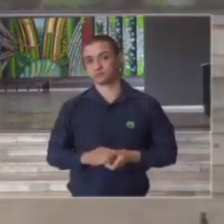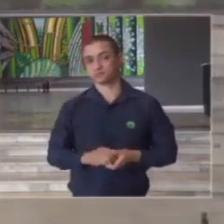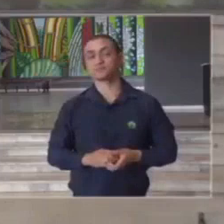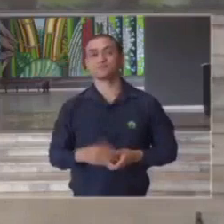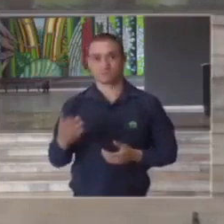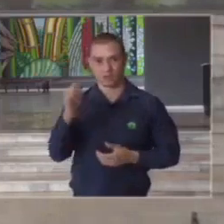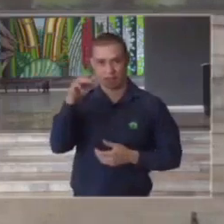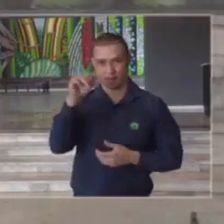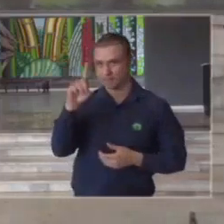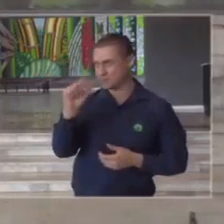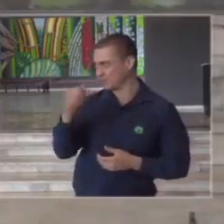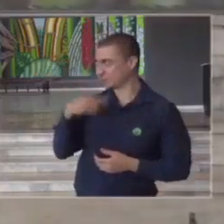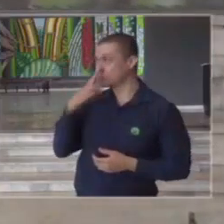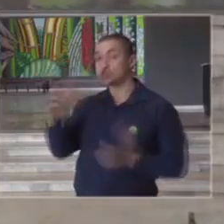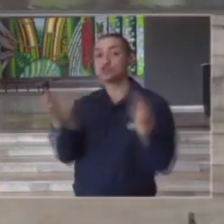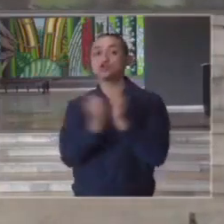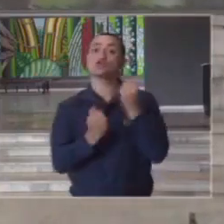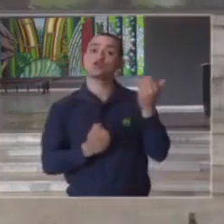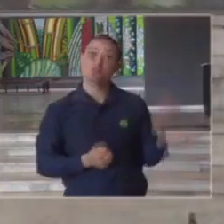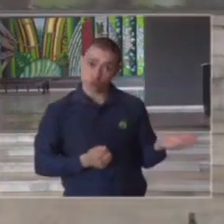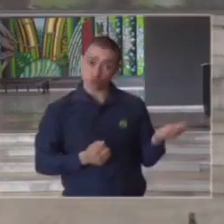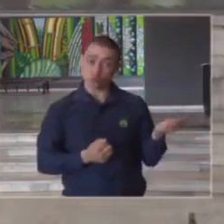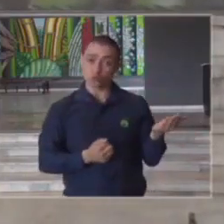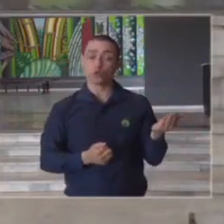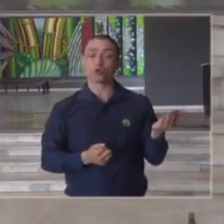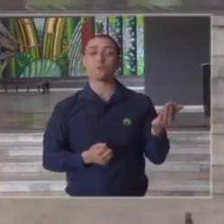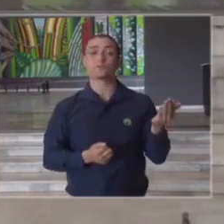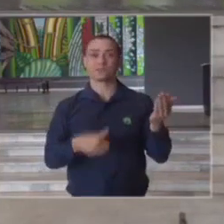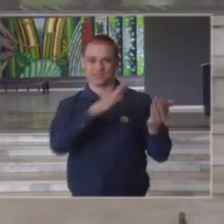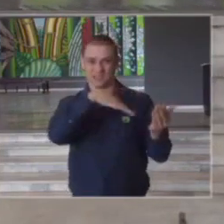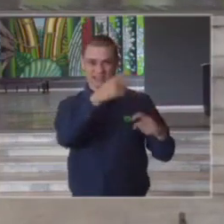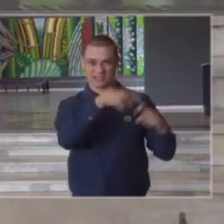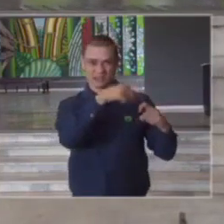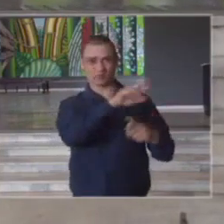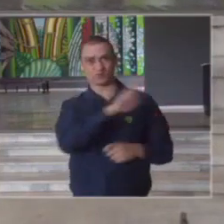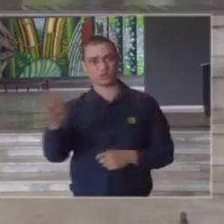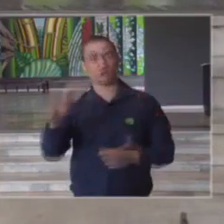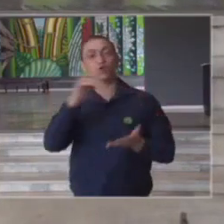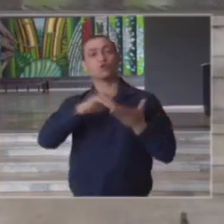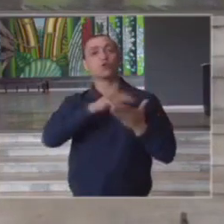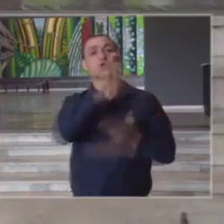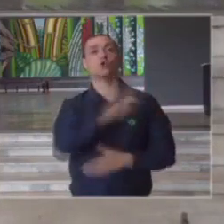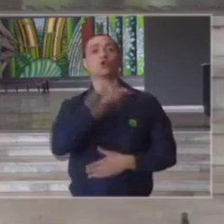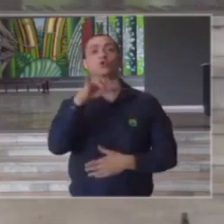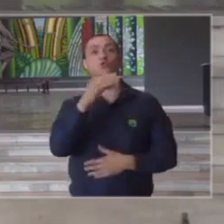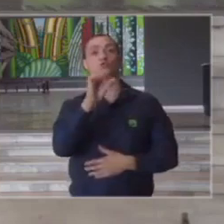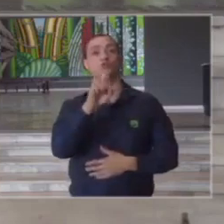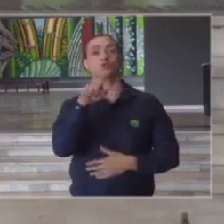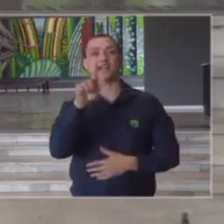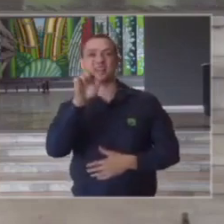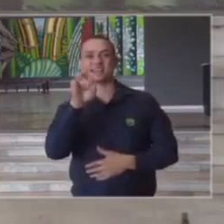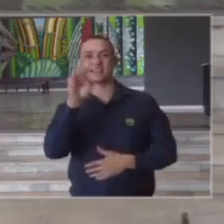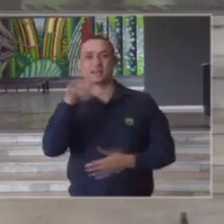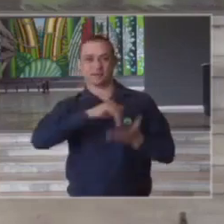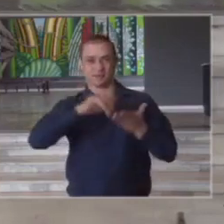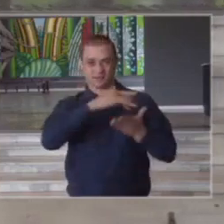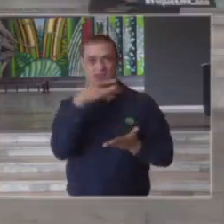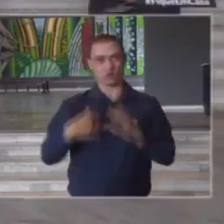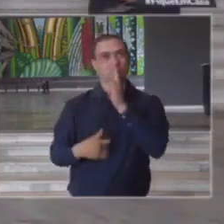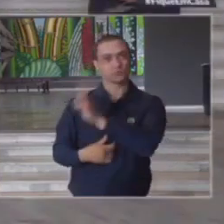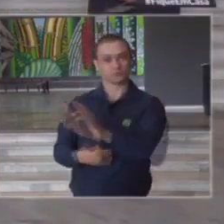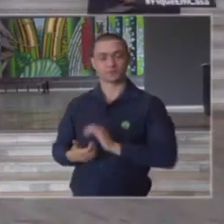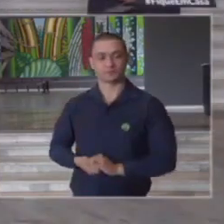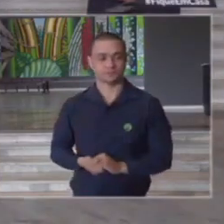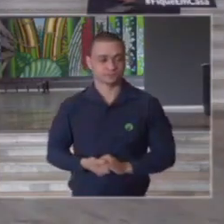Amanda obrigado vou dirigir evidentemente sua pergunta à área de saúde ao doutor Zé Henrique Guerma secretário de saúde do estado de São Paulo